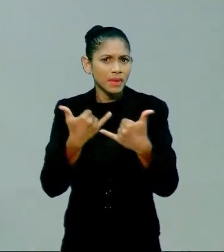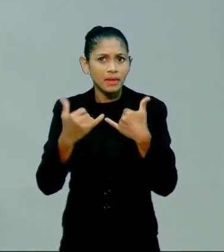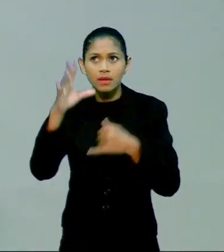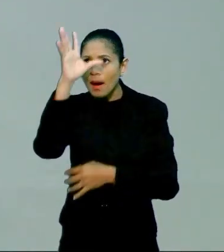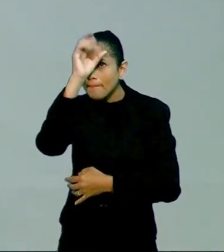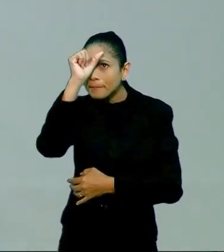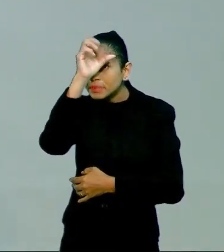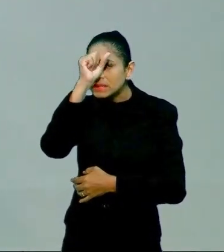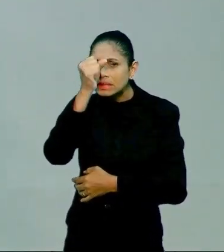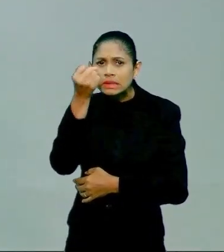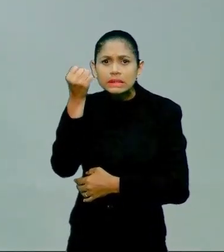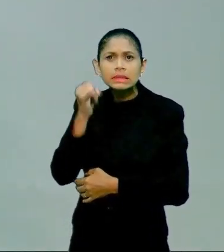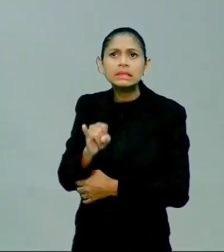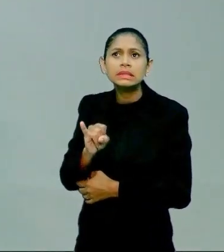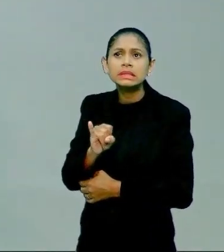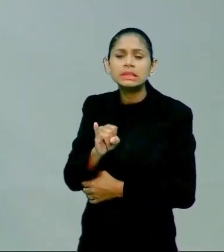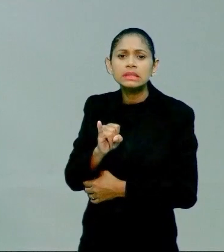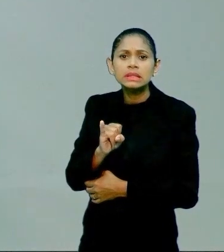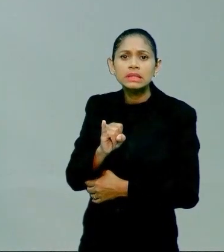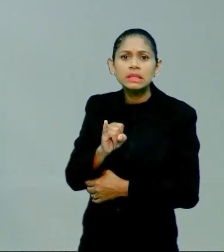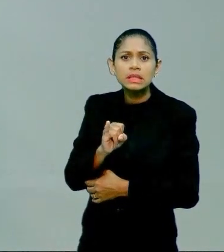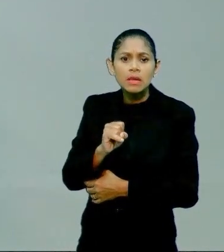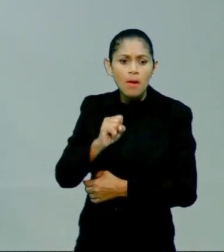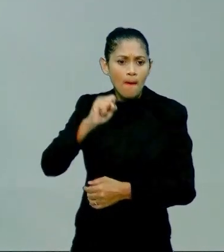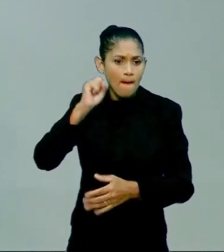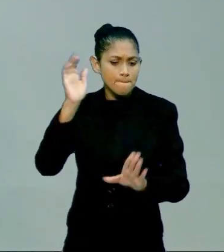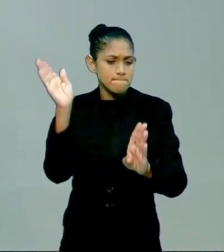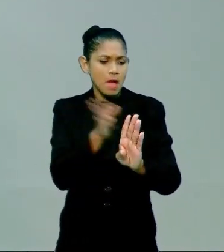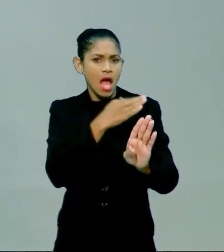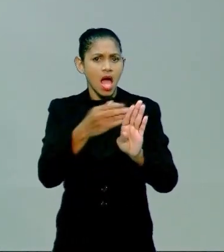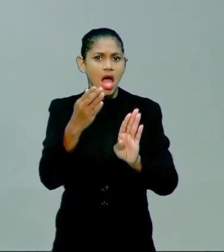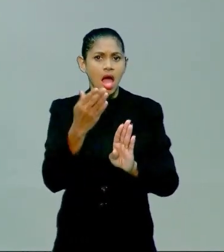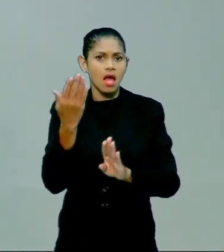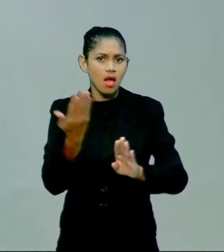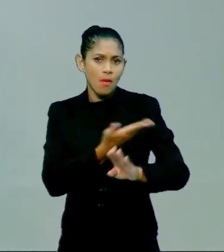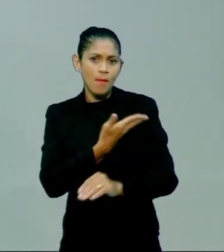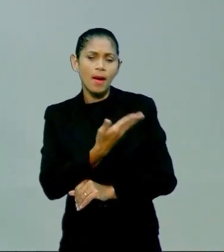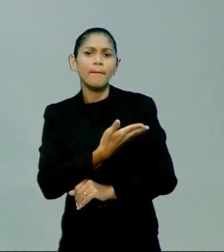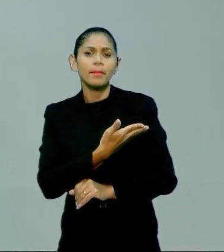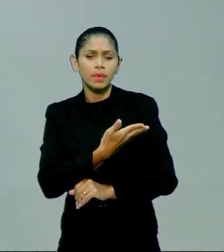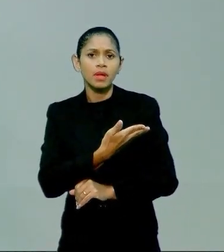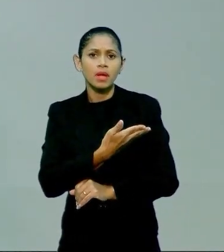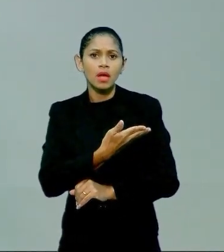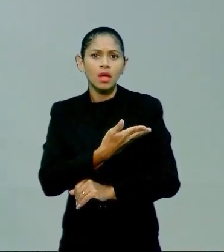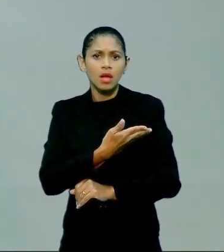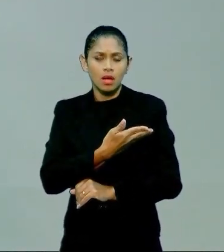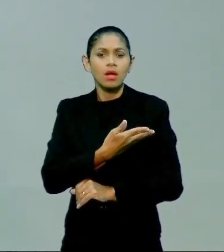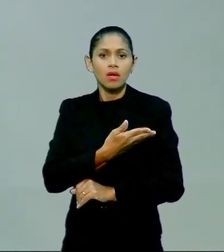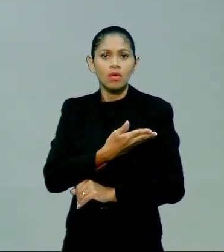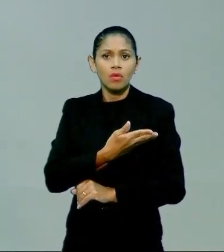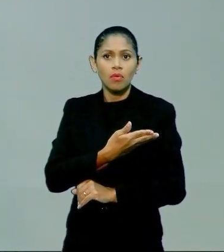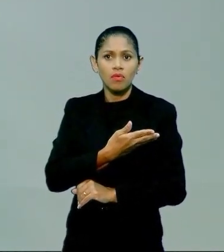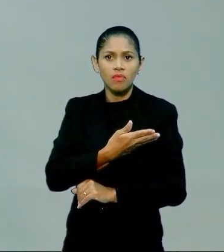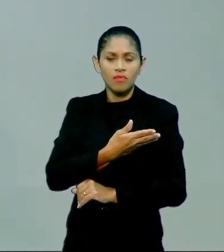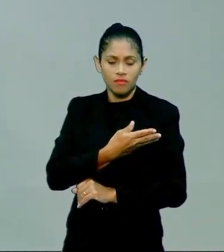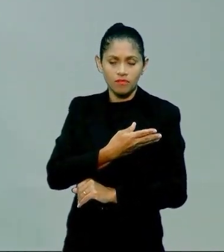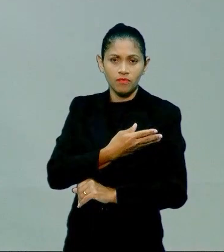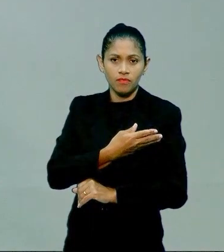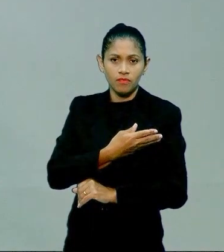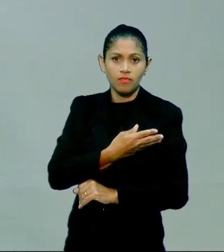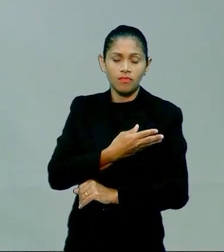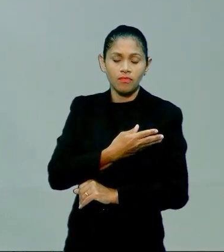aprendi que se eu bater no meu coleguinha durante uma atividade, eu posso ser punido e vou perder determinado